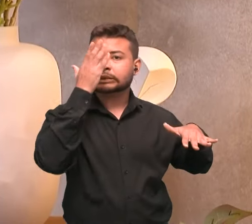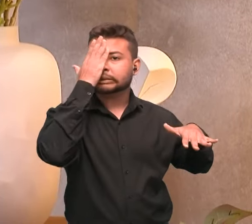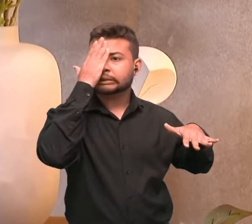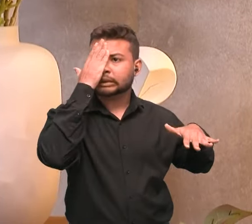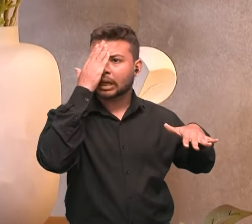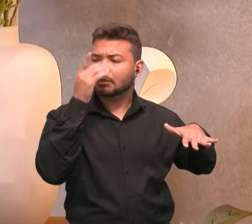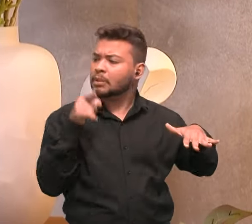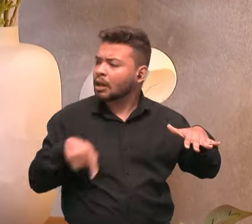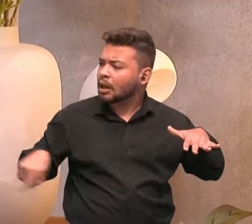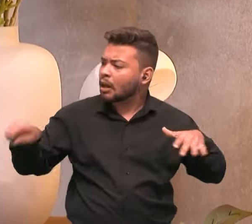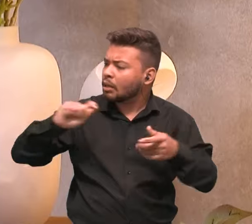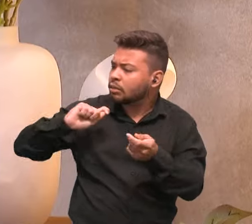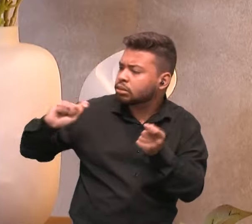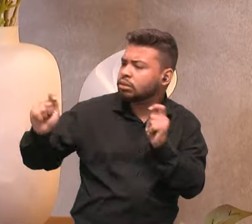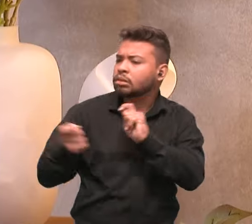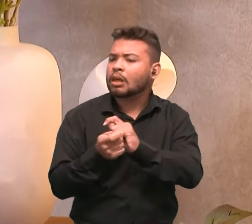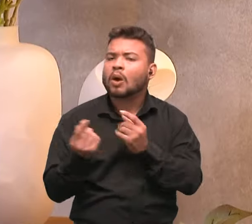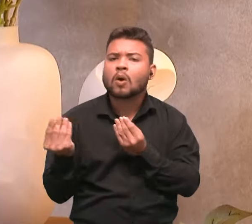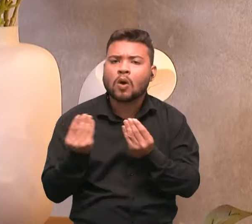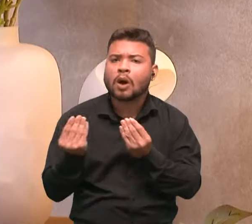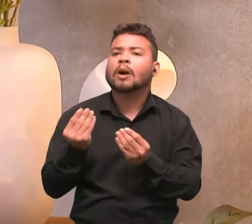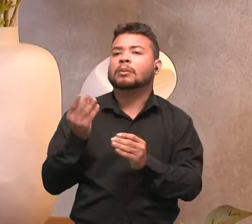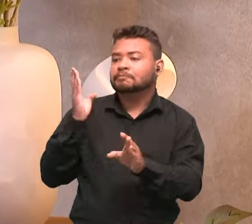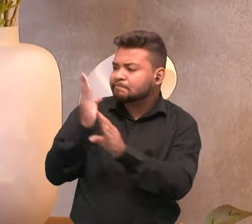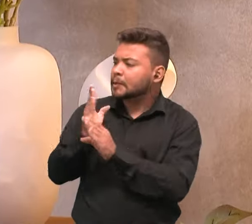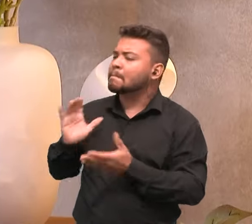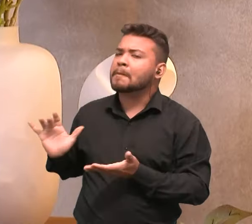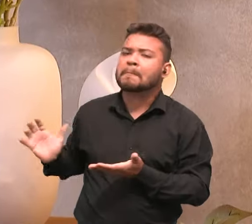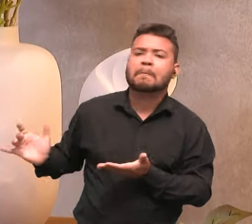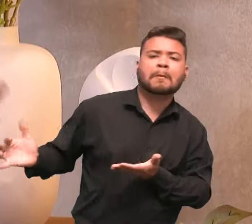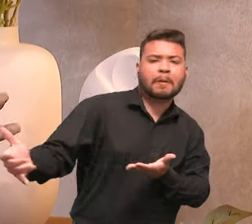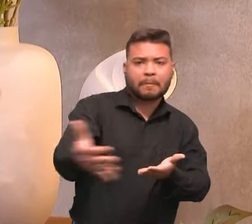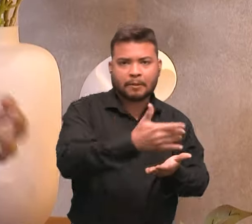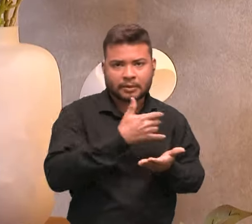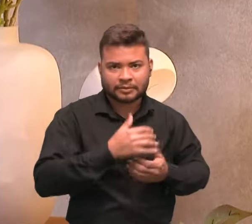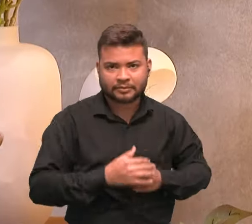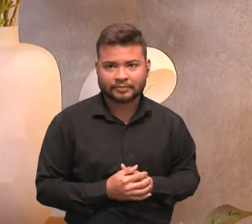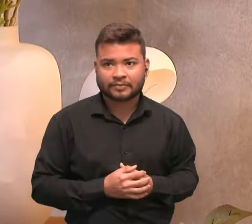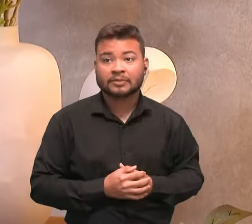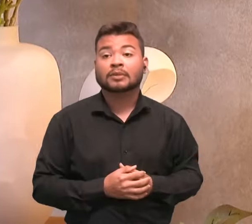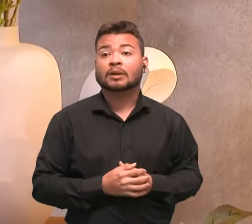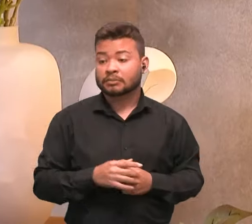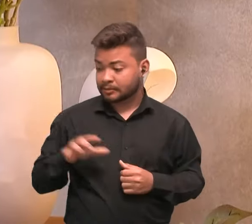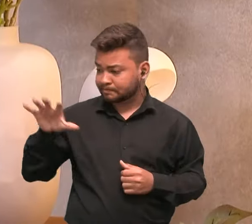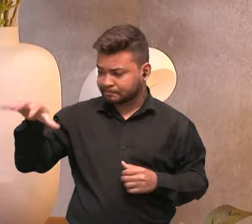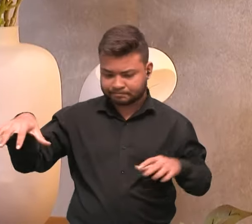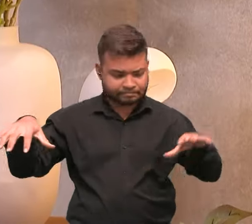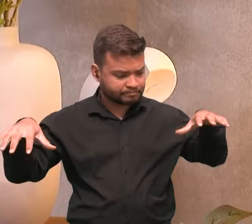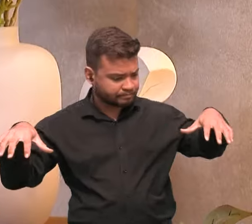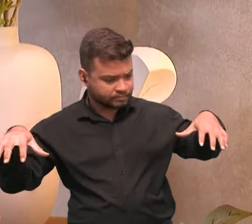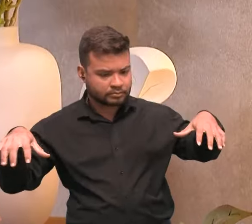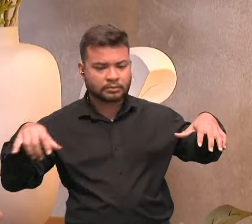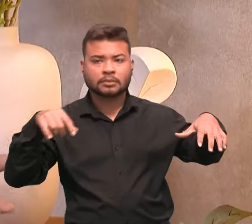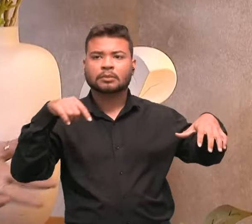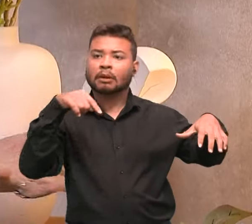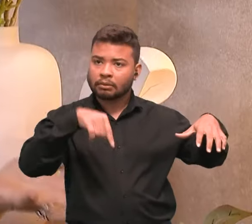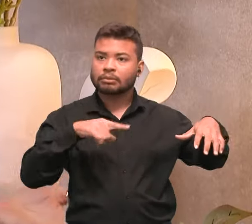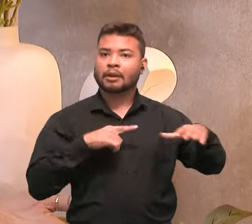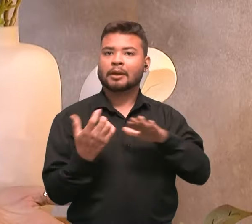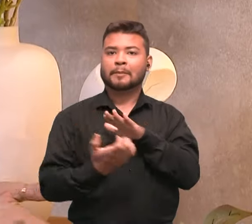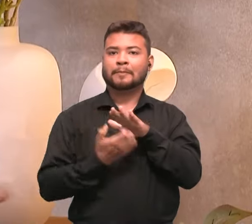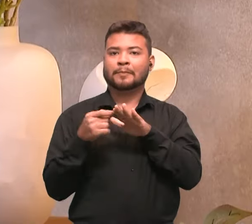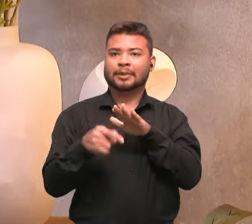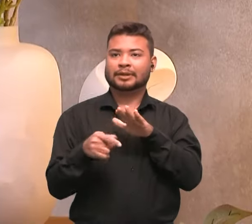uma destinação eficiente. E aí, nós temos uma empresa que faz a conexão entre essas duas pontas. Então, já